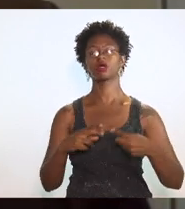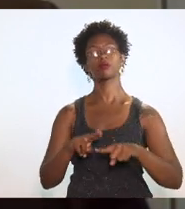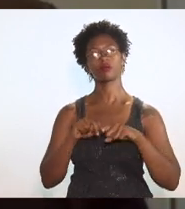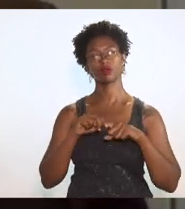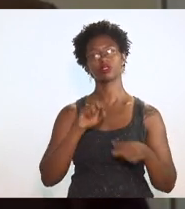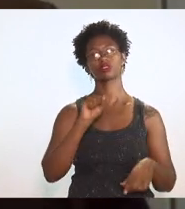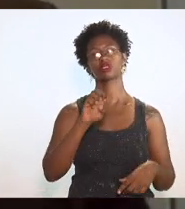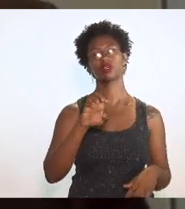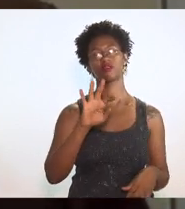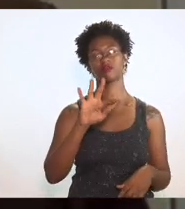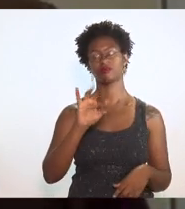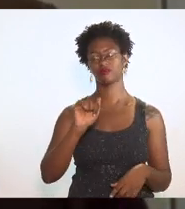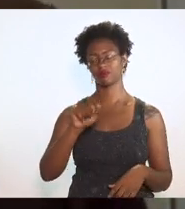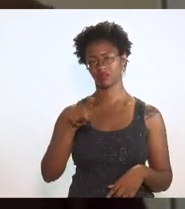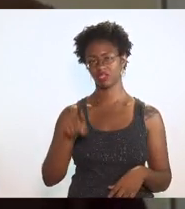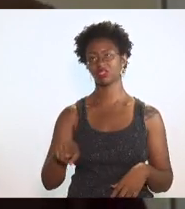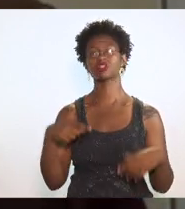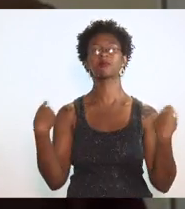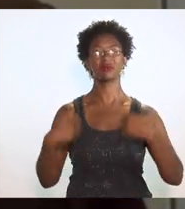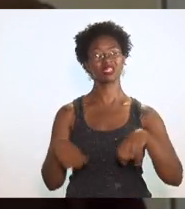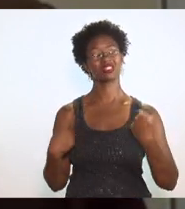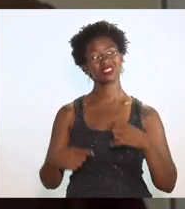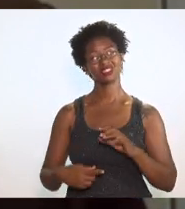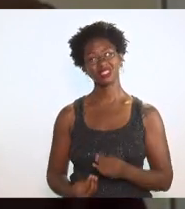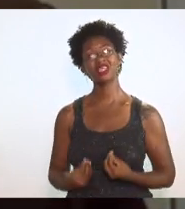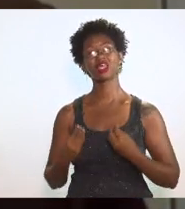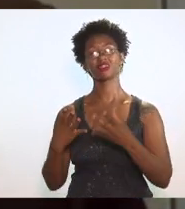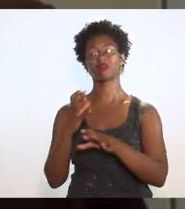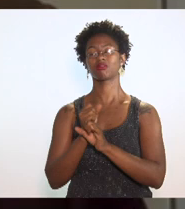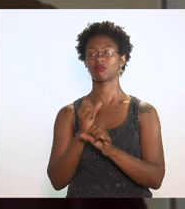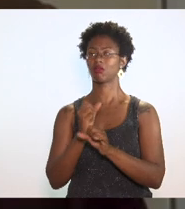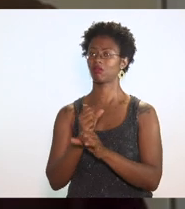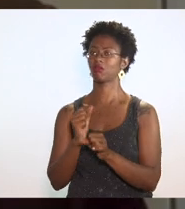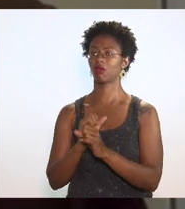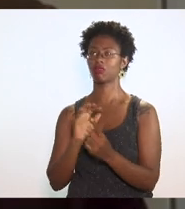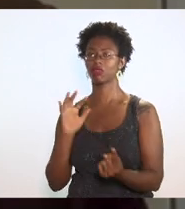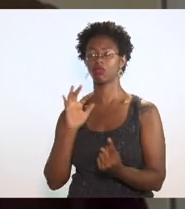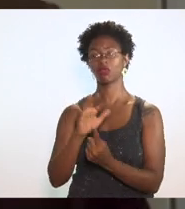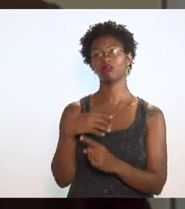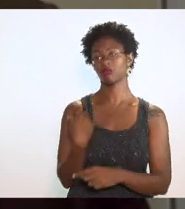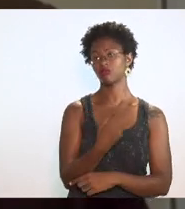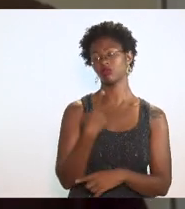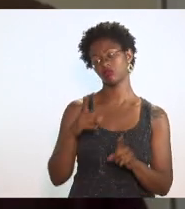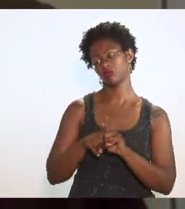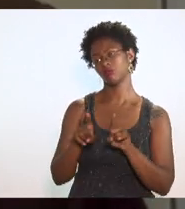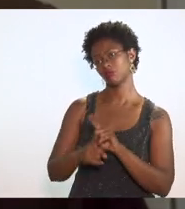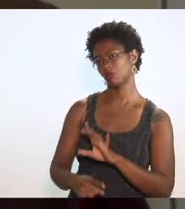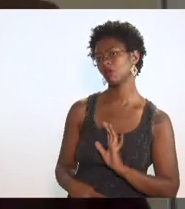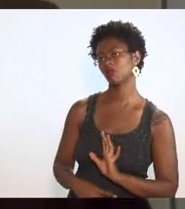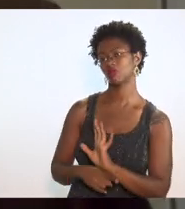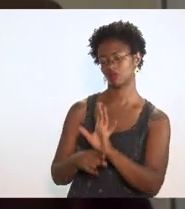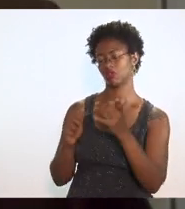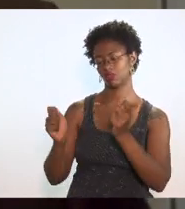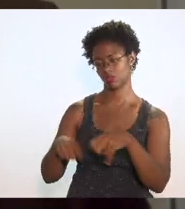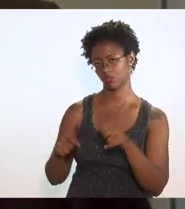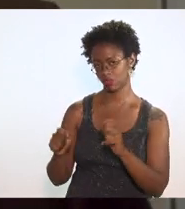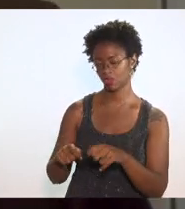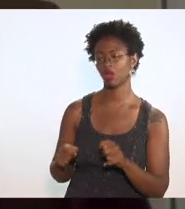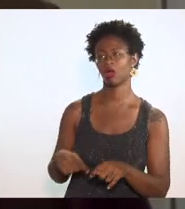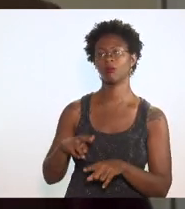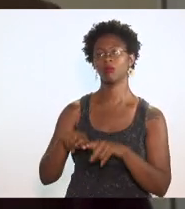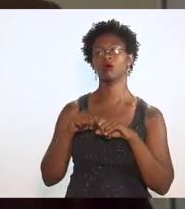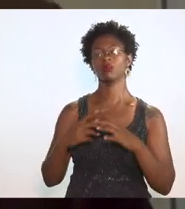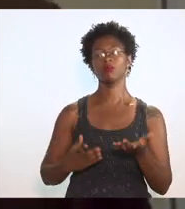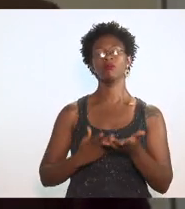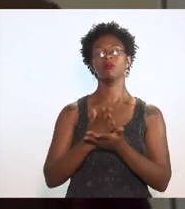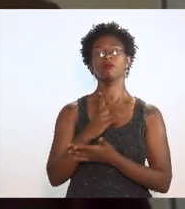consiga apresentar esse cálculo de impacto, e a Federação se coloca à disposição para ajudar, para que a gente possa aprovar um projeto